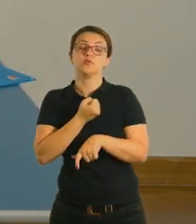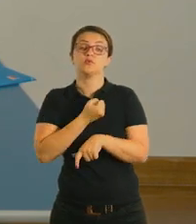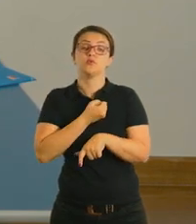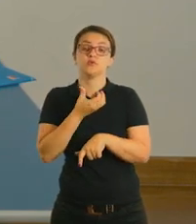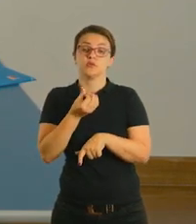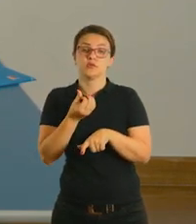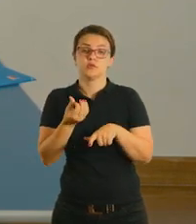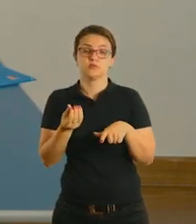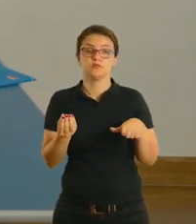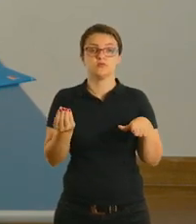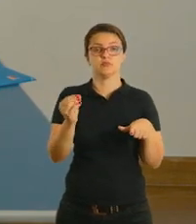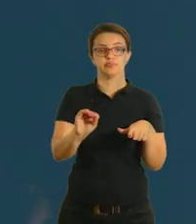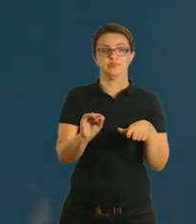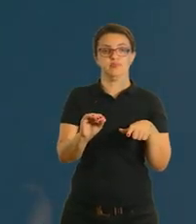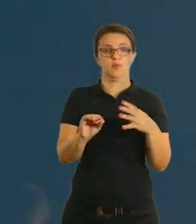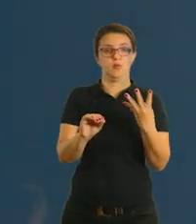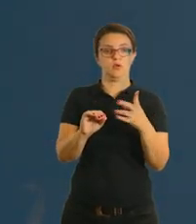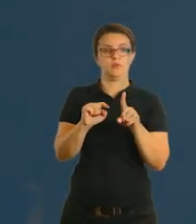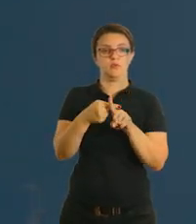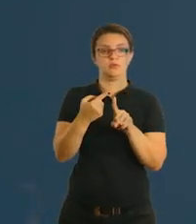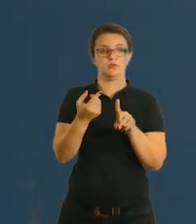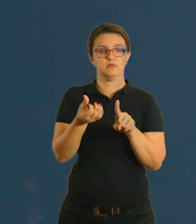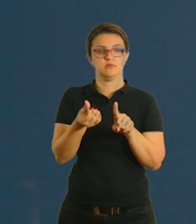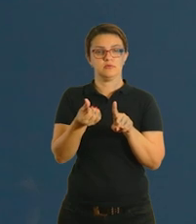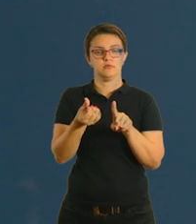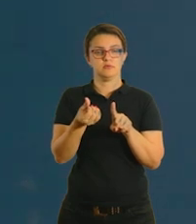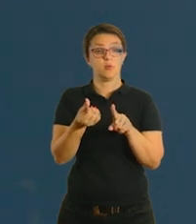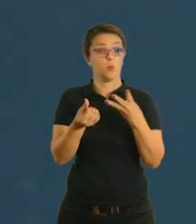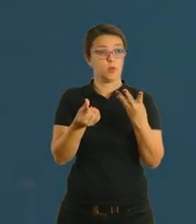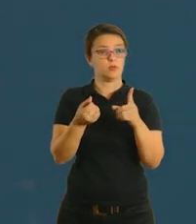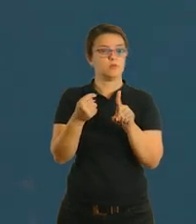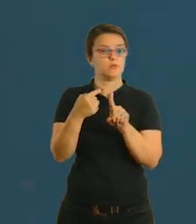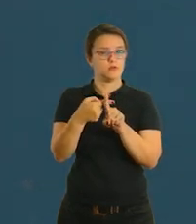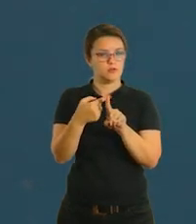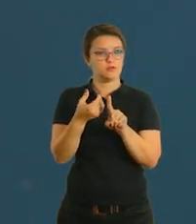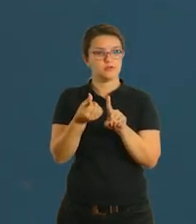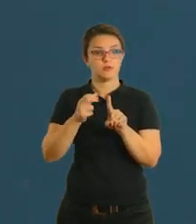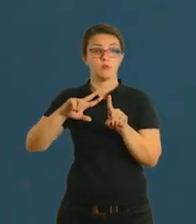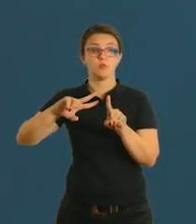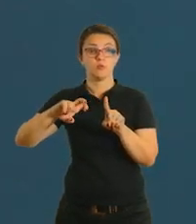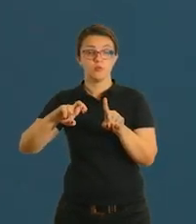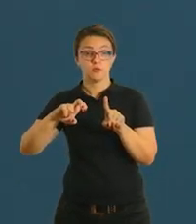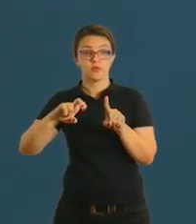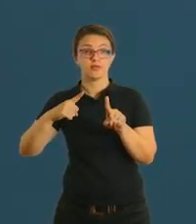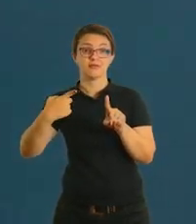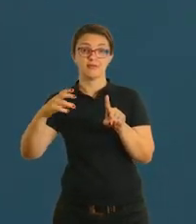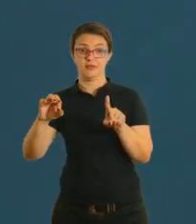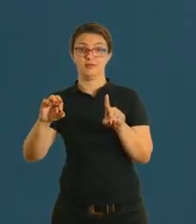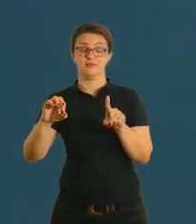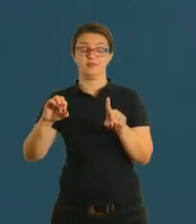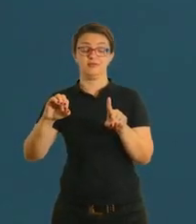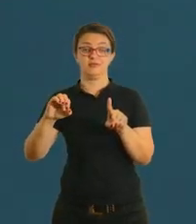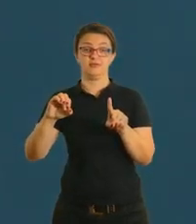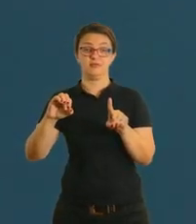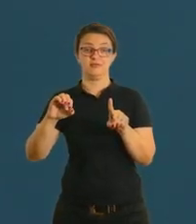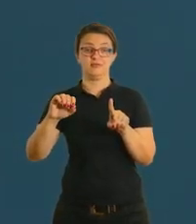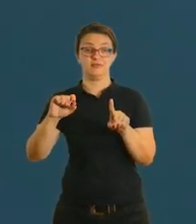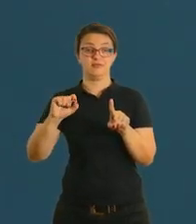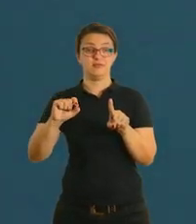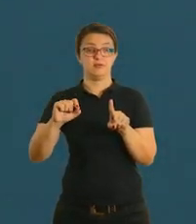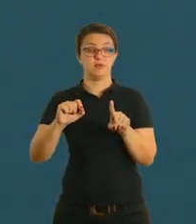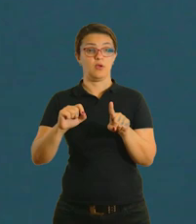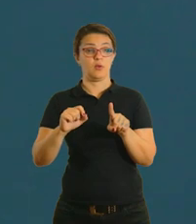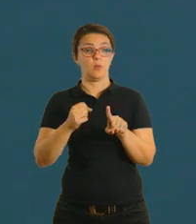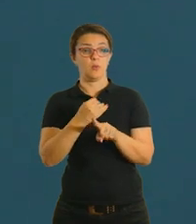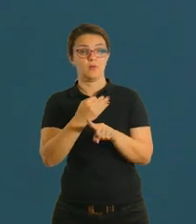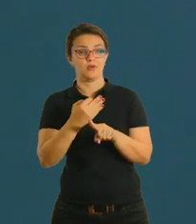Onde está o número seis? Seis. Olha que legal. Quatro mais seis igual a dez.